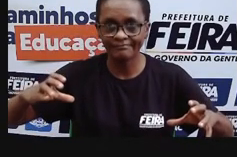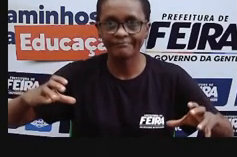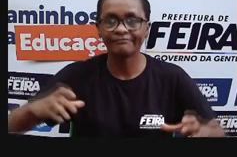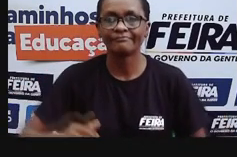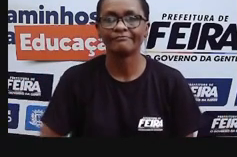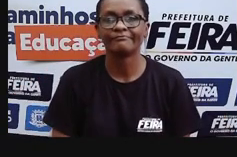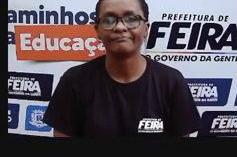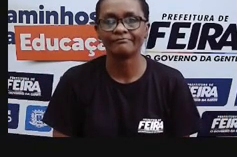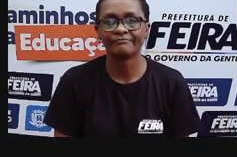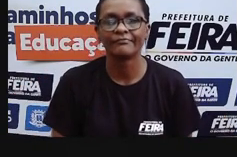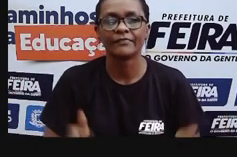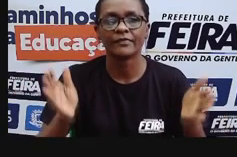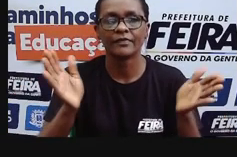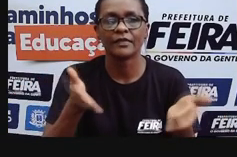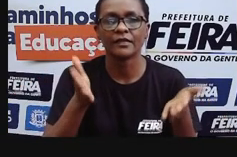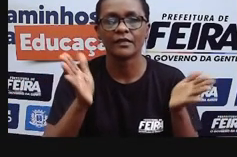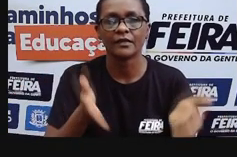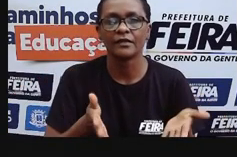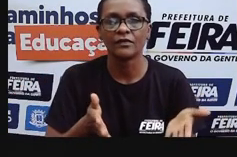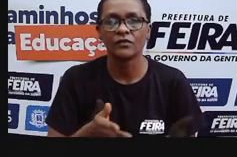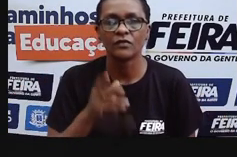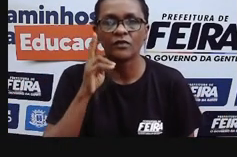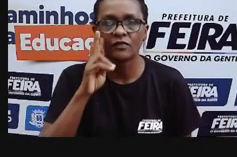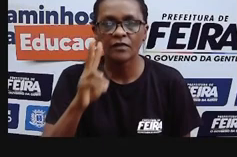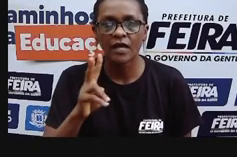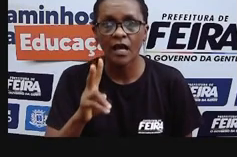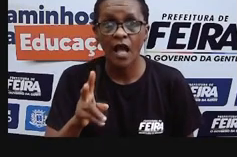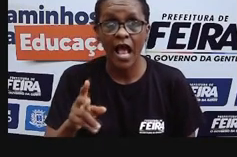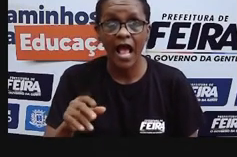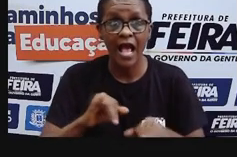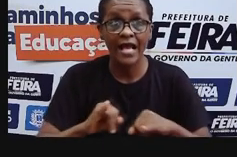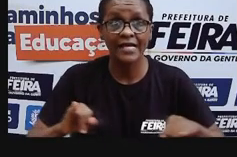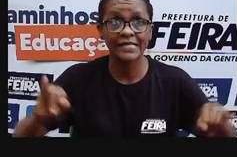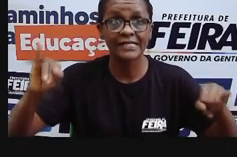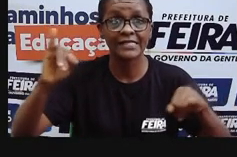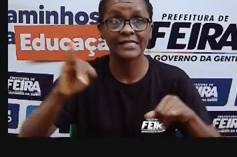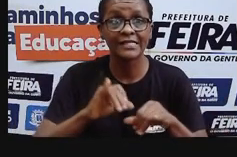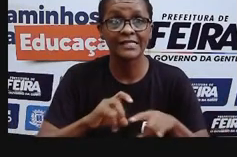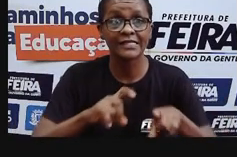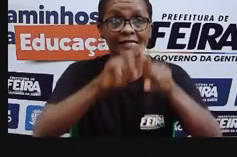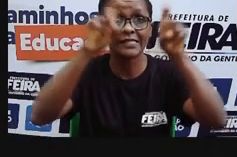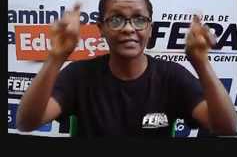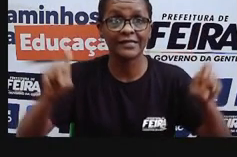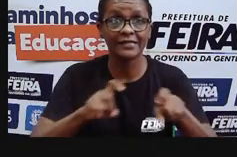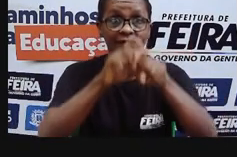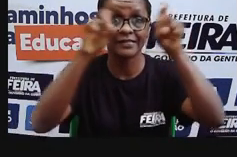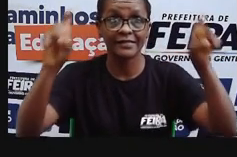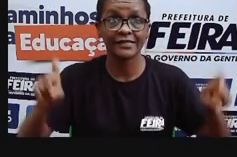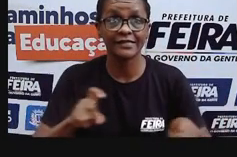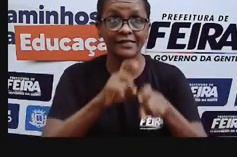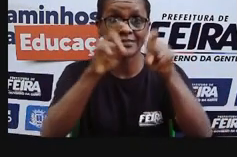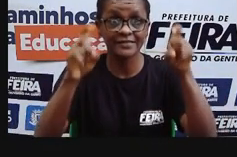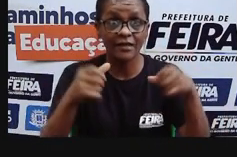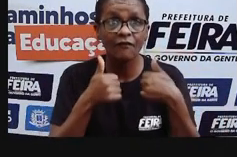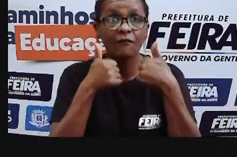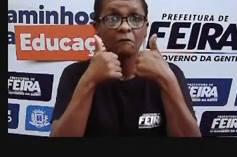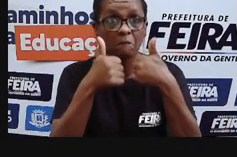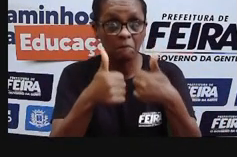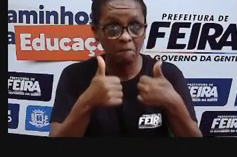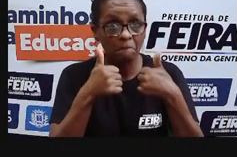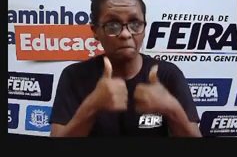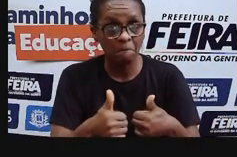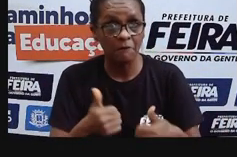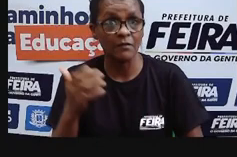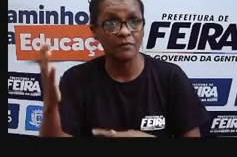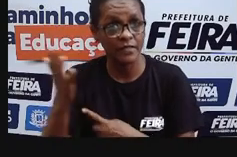E agora, para vocês verem um pouquinho mais sobre o microscópio, né? A gente vai experimentar aqui